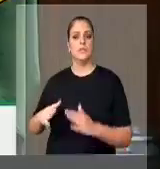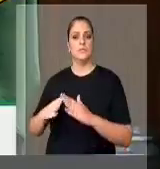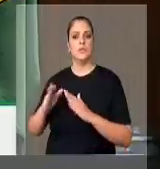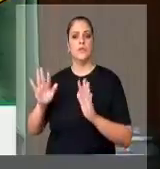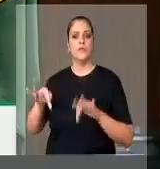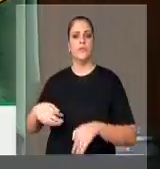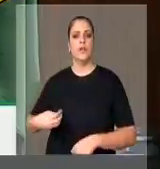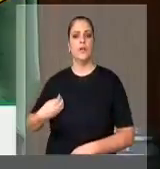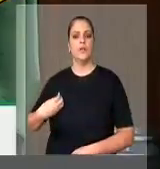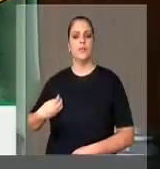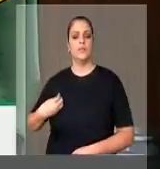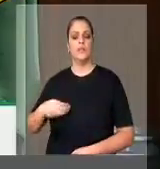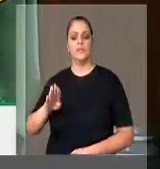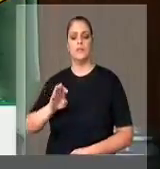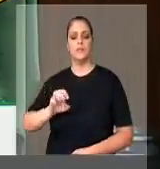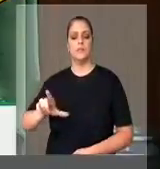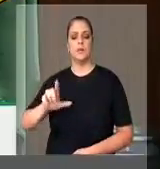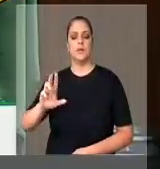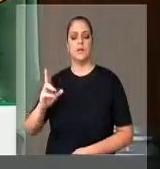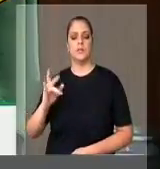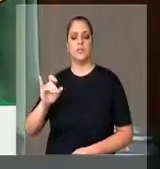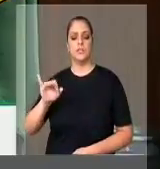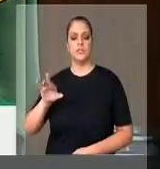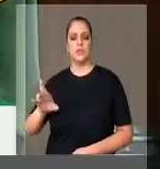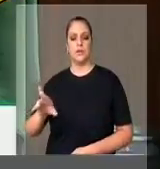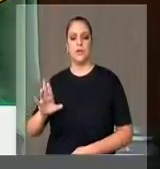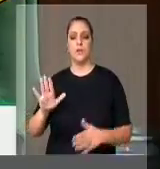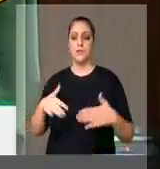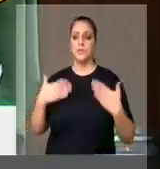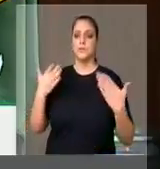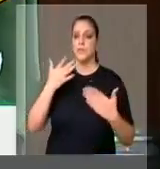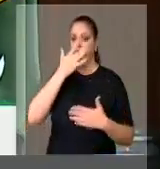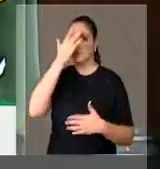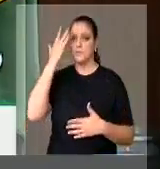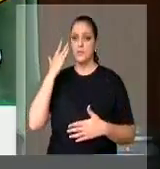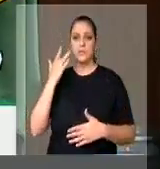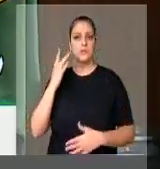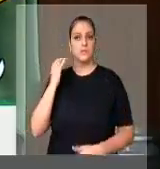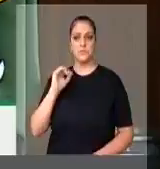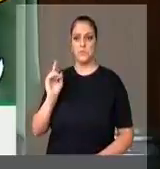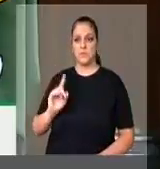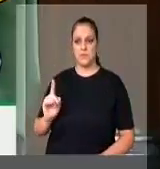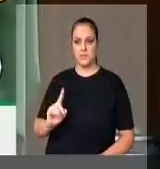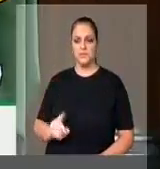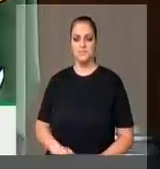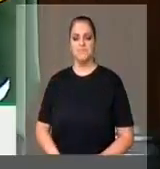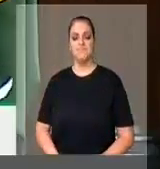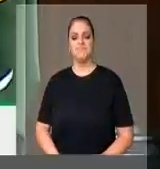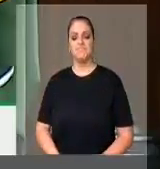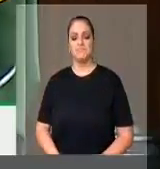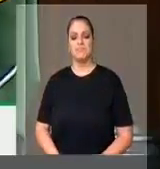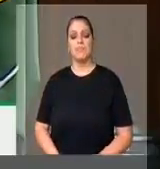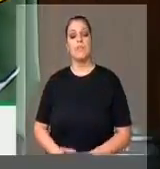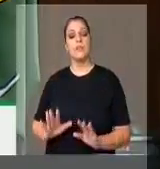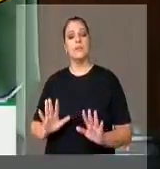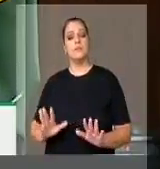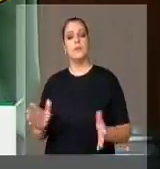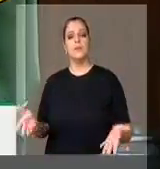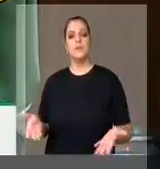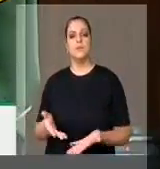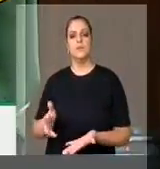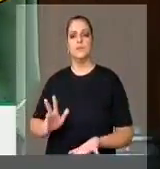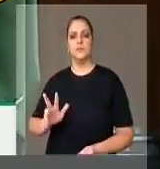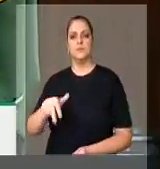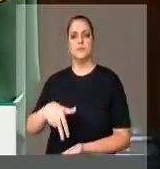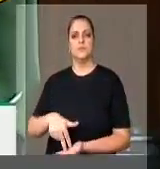de vida, para a surpresa de tantos que lá vivem e moram que nem tinham esta informação. Mas o que me traz a essa tribuna,